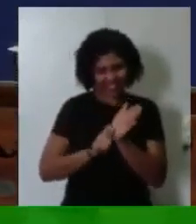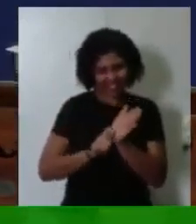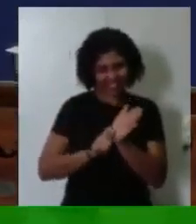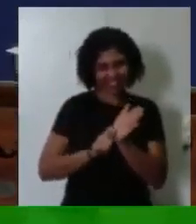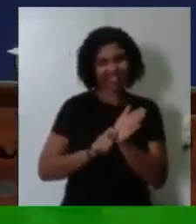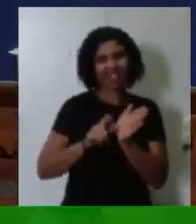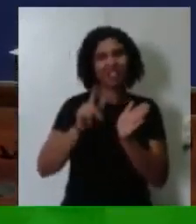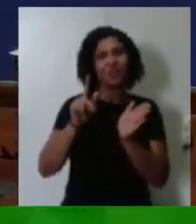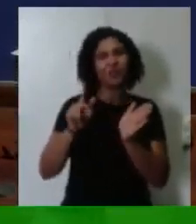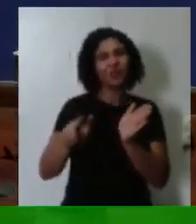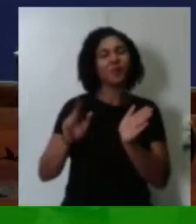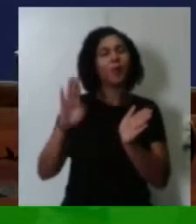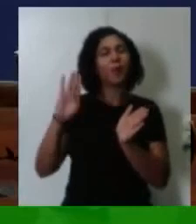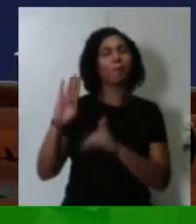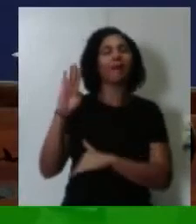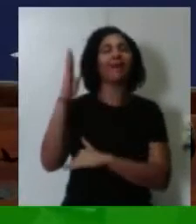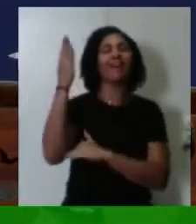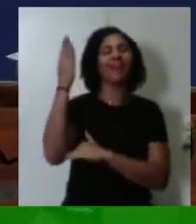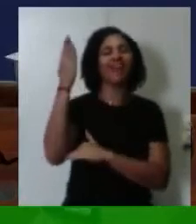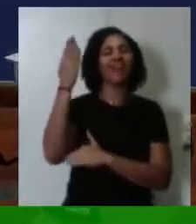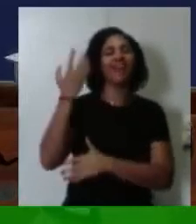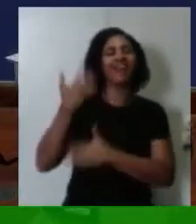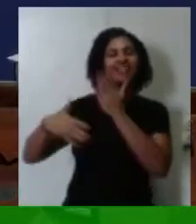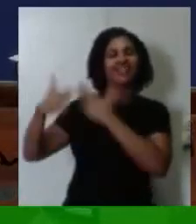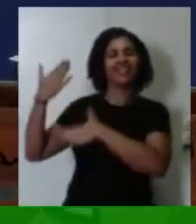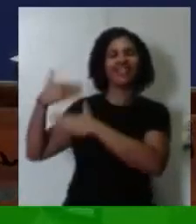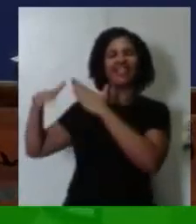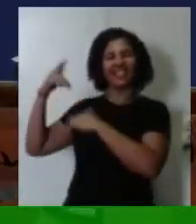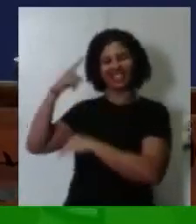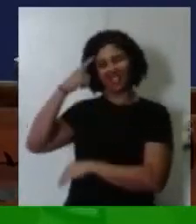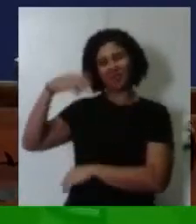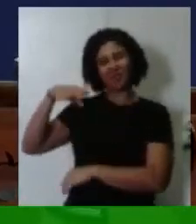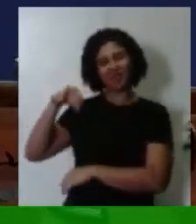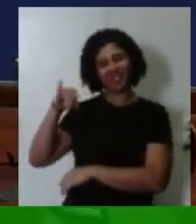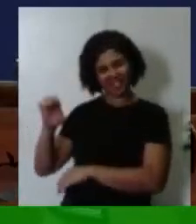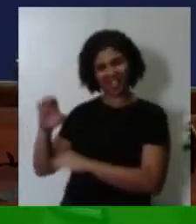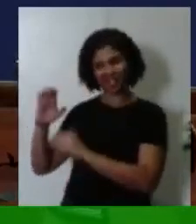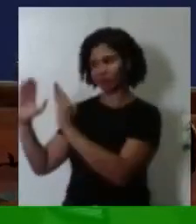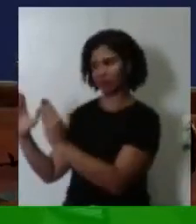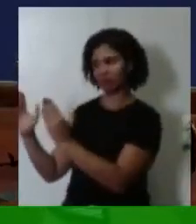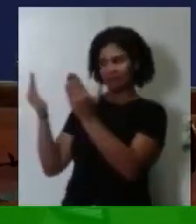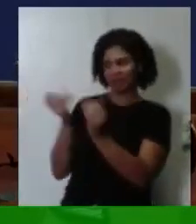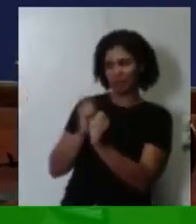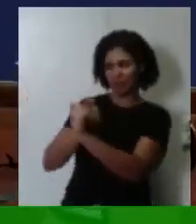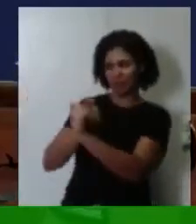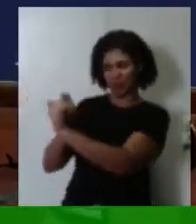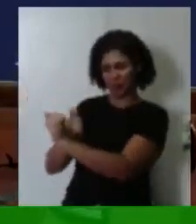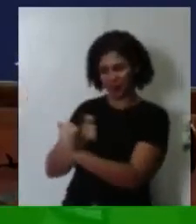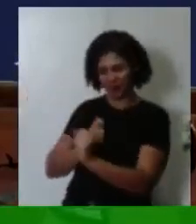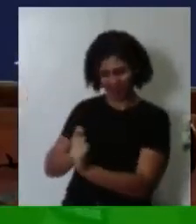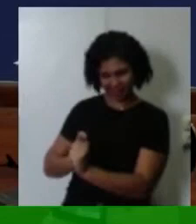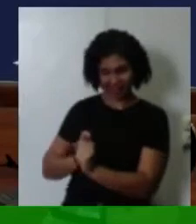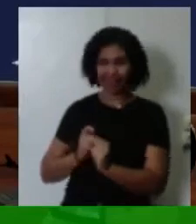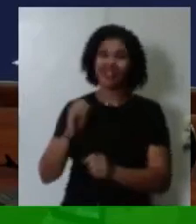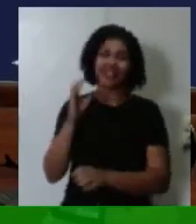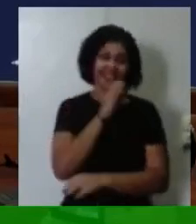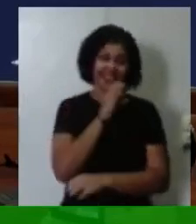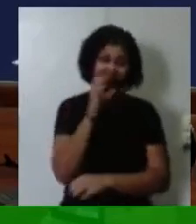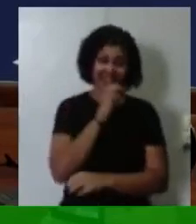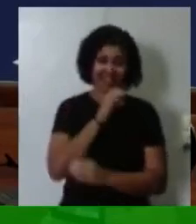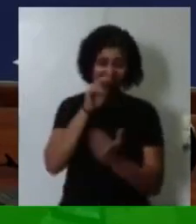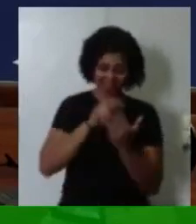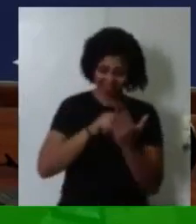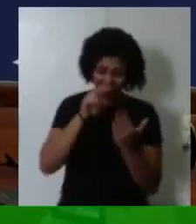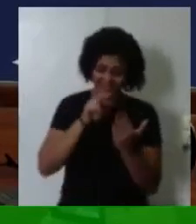tábuas escritas lá, que Moisés recebeu. Então, rapidamente, eu encerro, rapidamente. Espera um